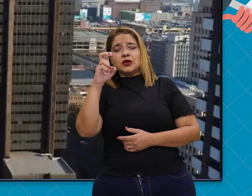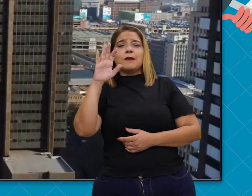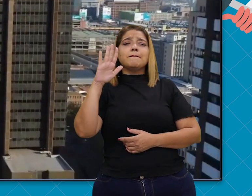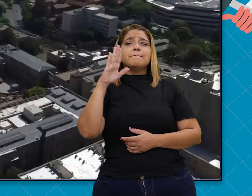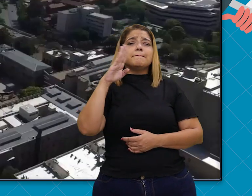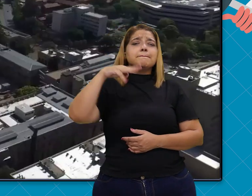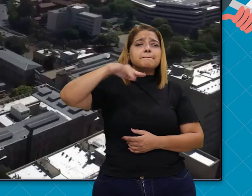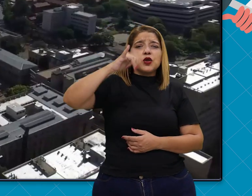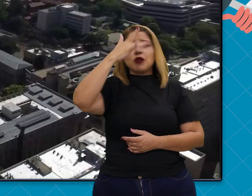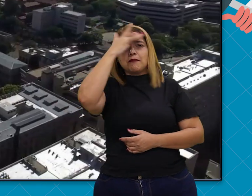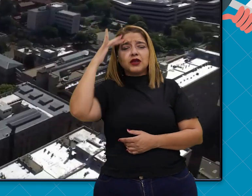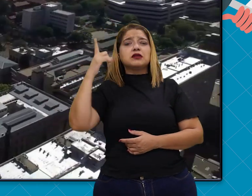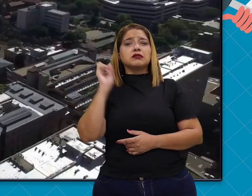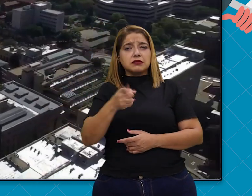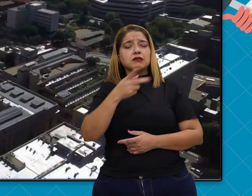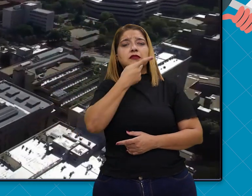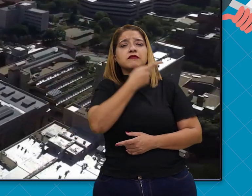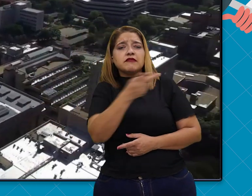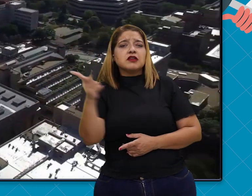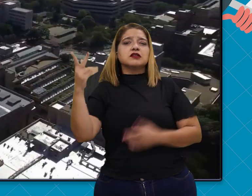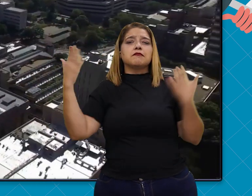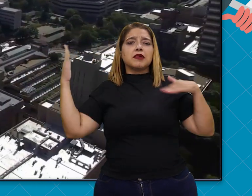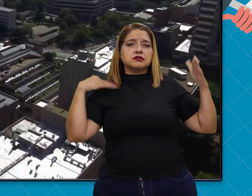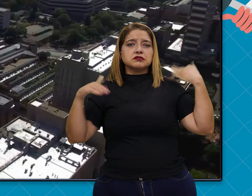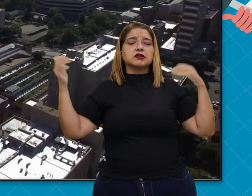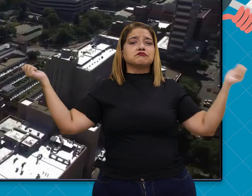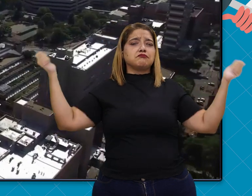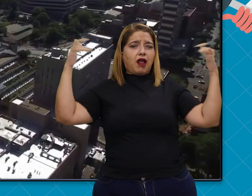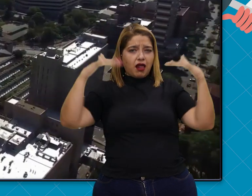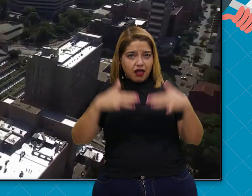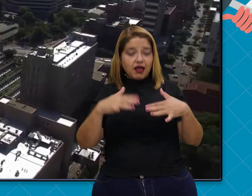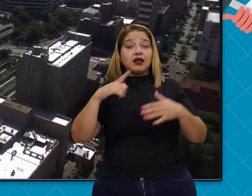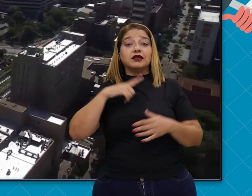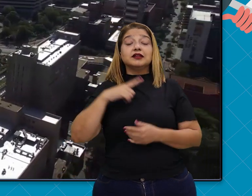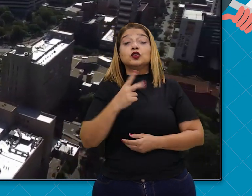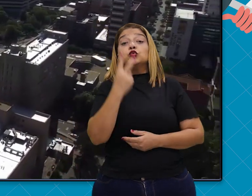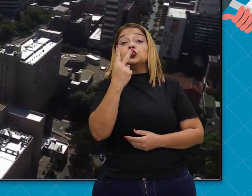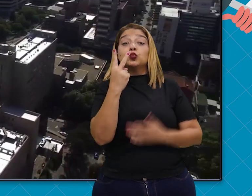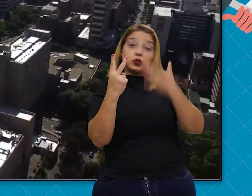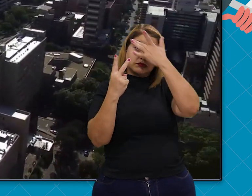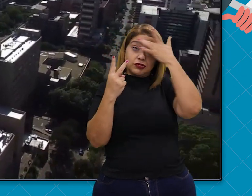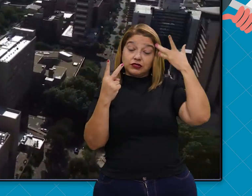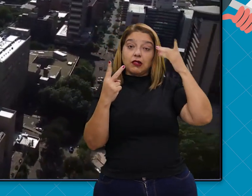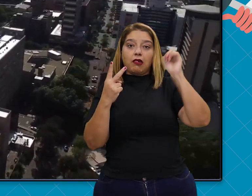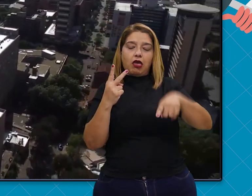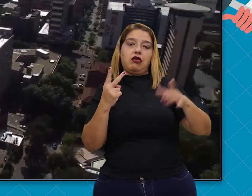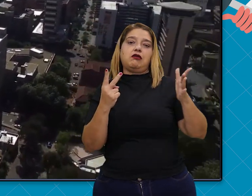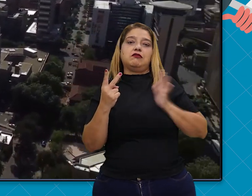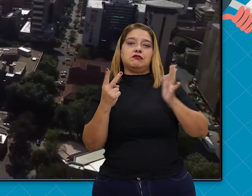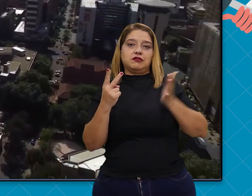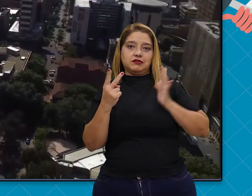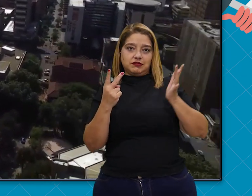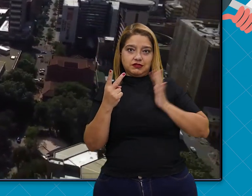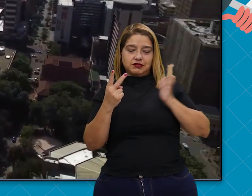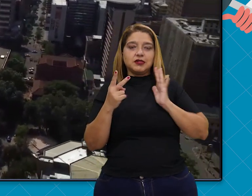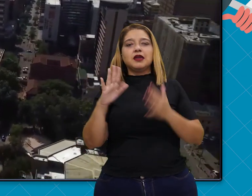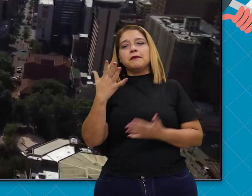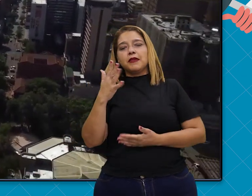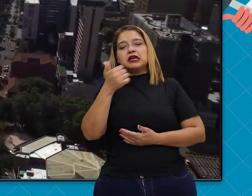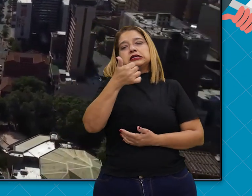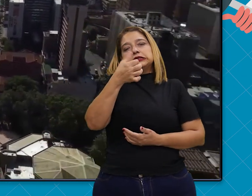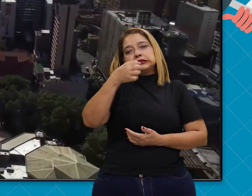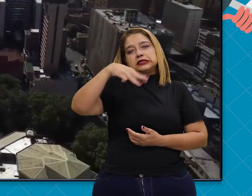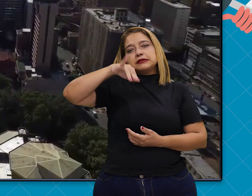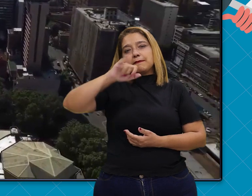anualmente esta cidade. E esta cidade tem 2 bilionários e 16 mil